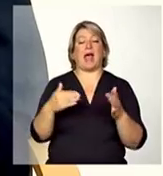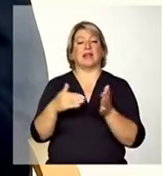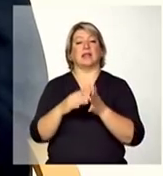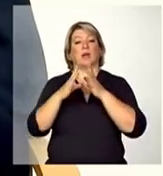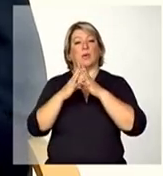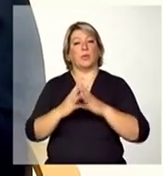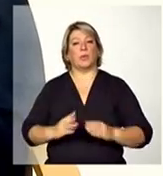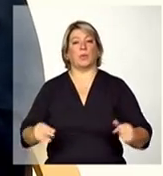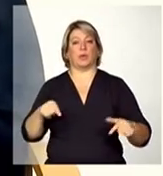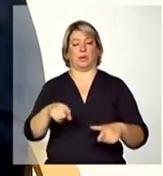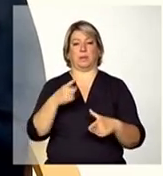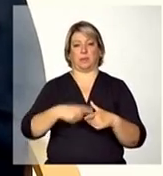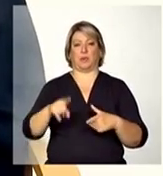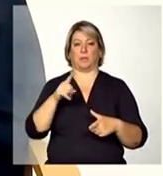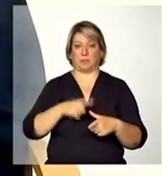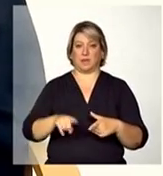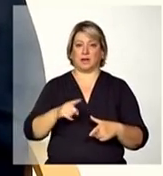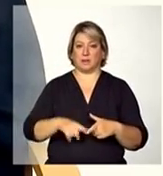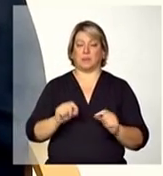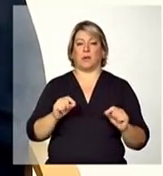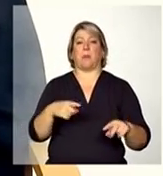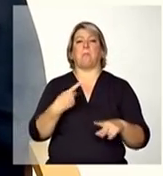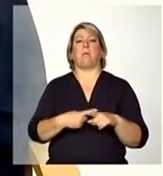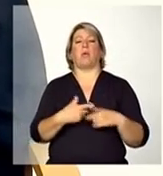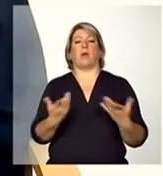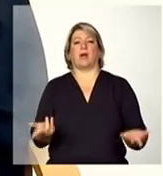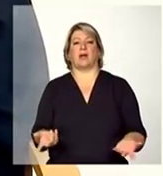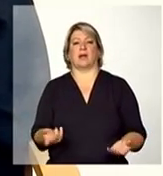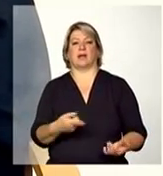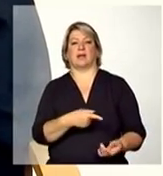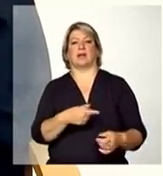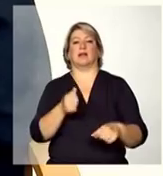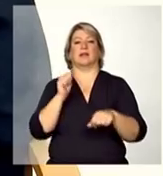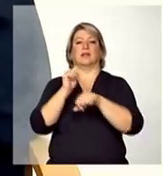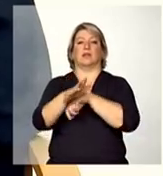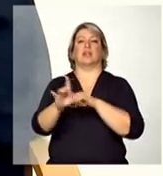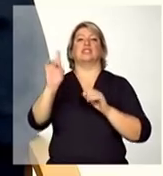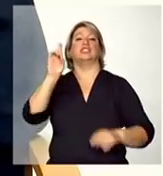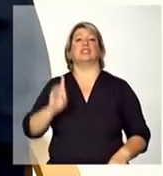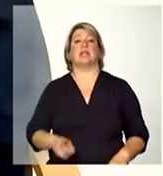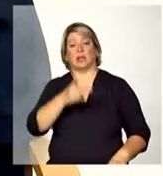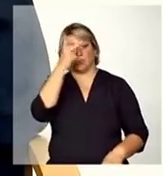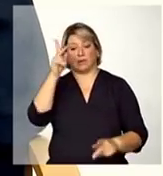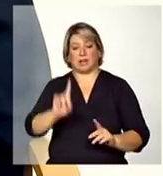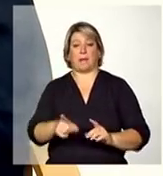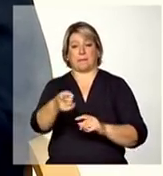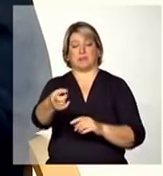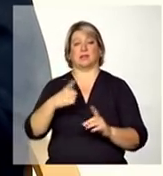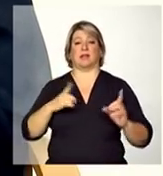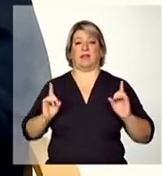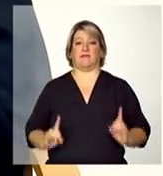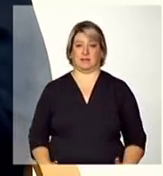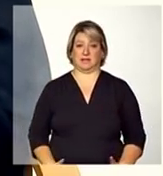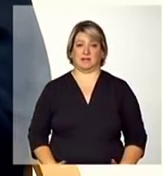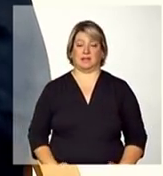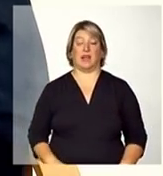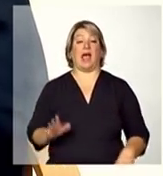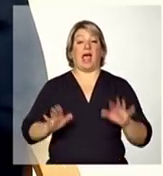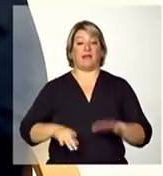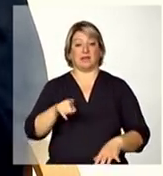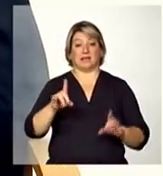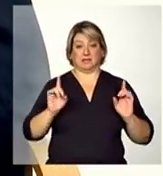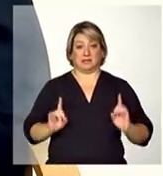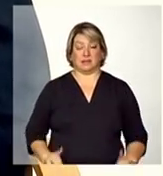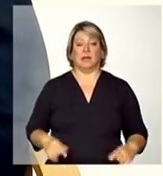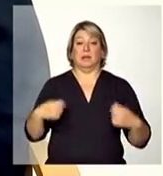a motivação que levou àquela violação de direito e muitas vezes essa pessoa com deficiência vai precisar de uma medida mesmo